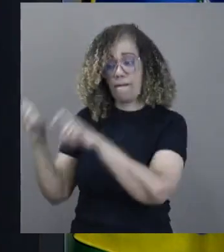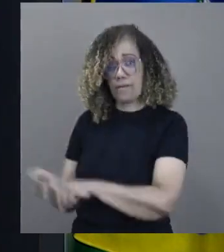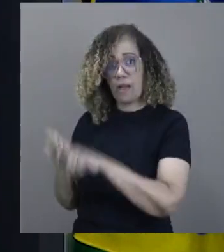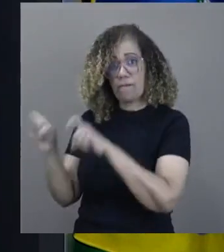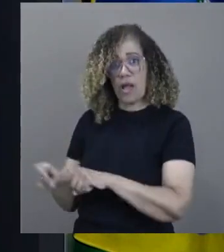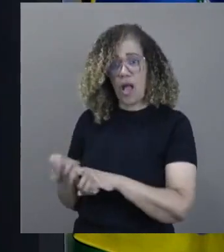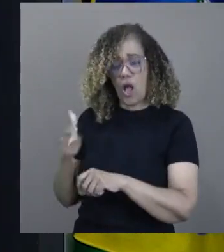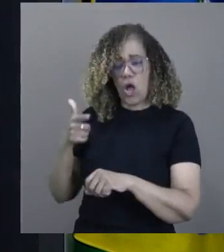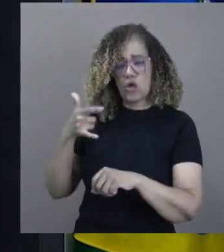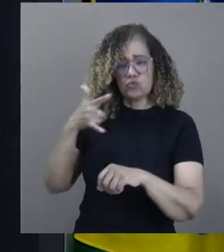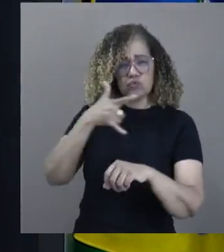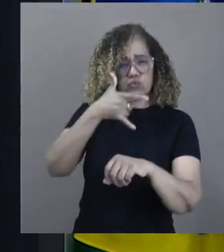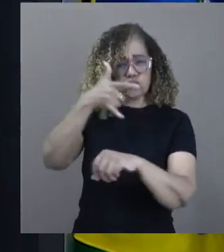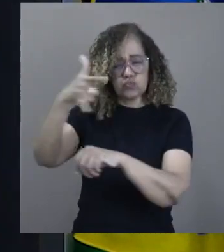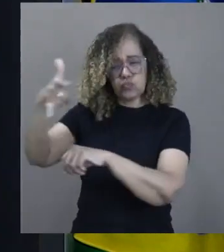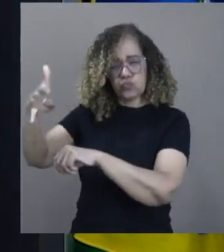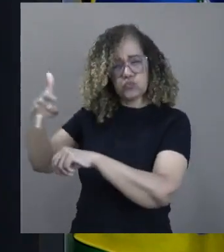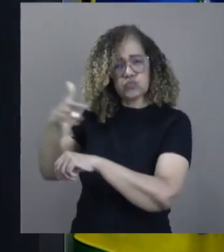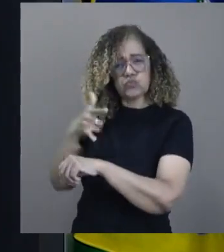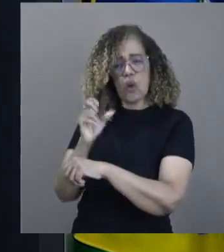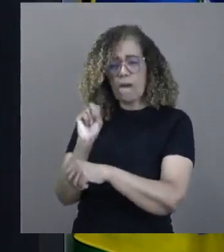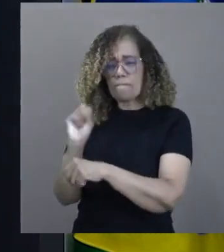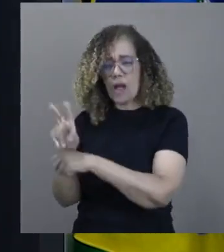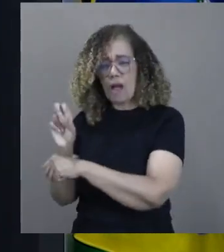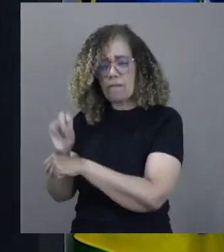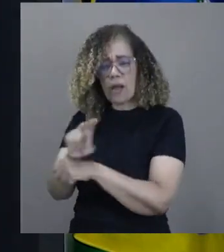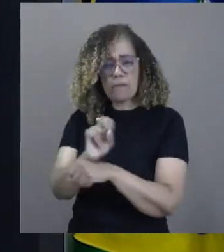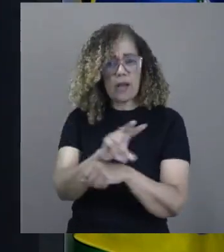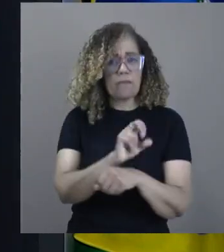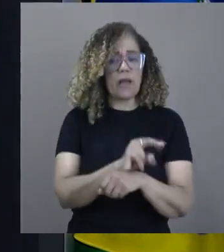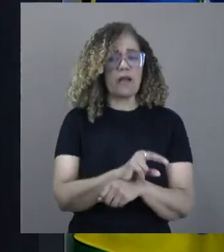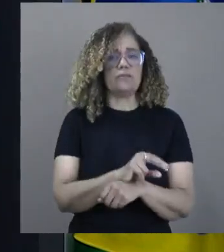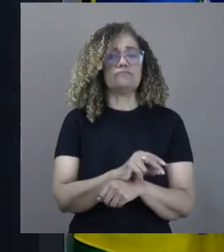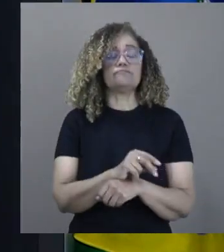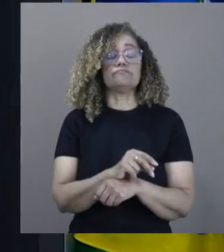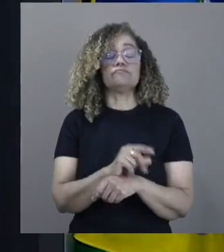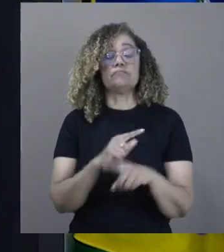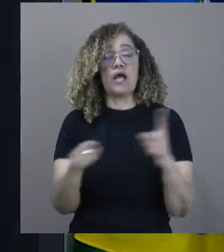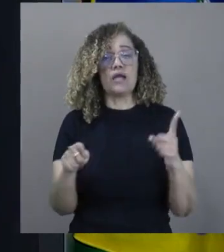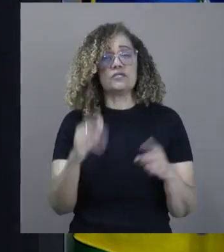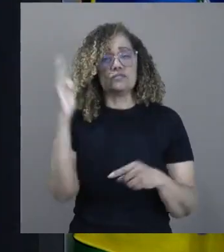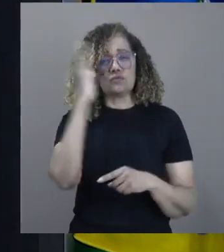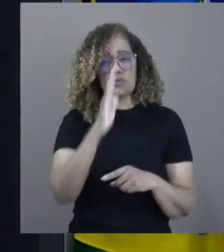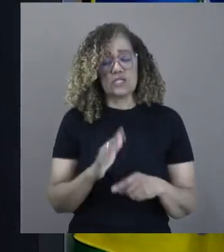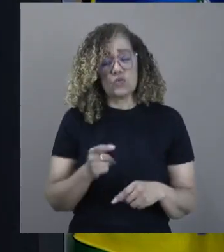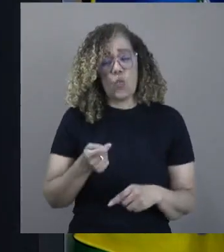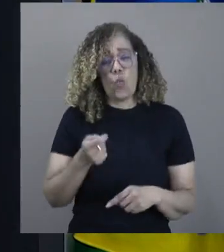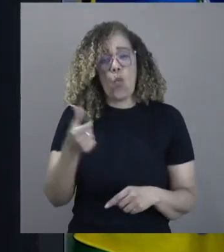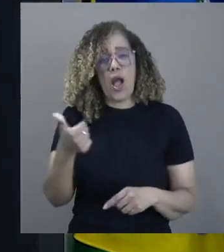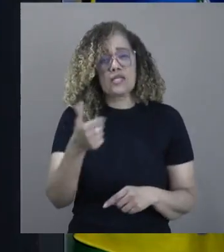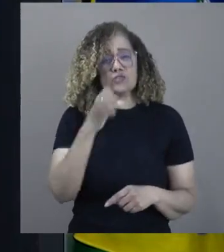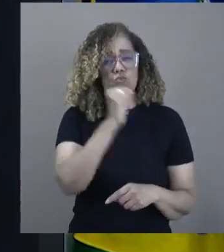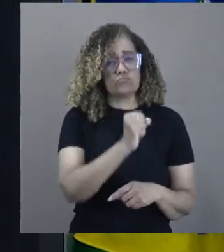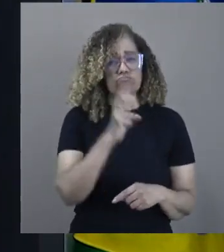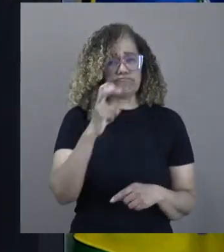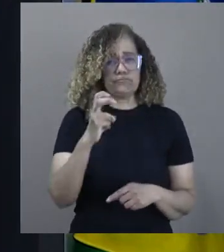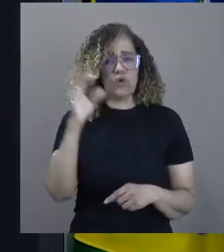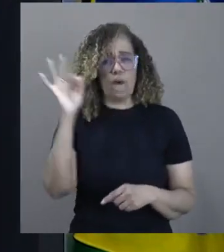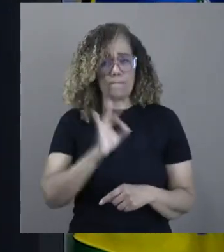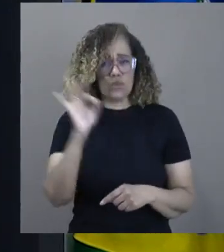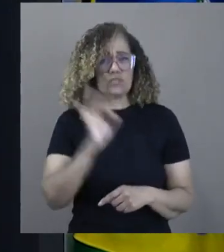extraordinária e que o Brasil depende quase que 85% da importação de